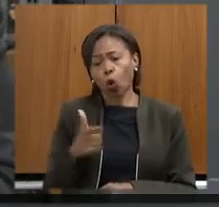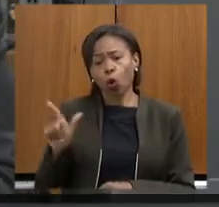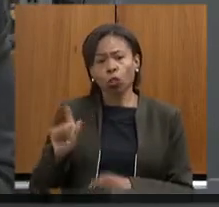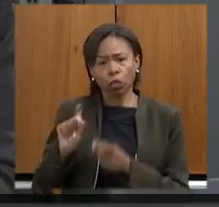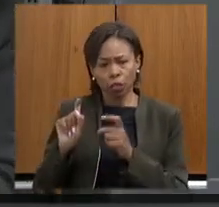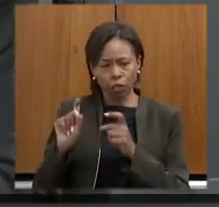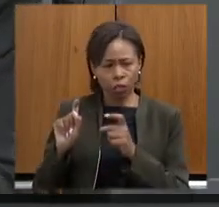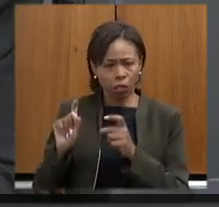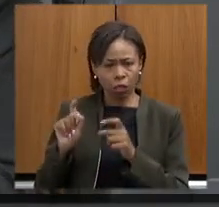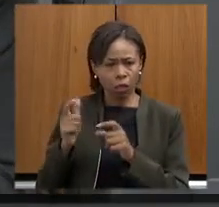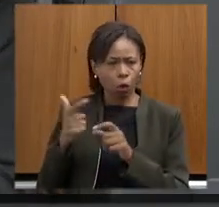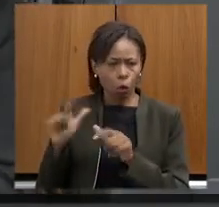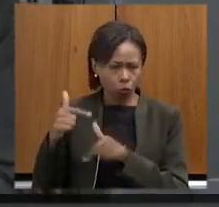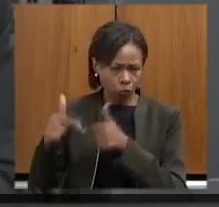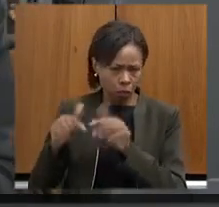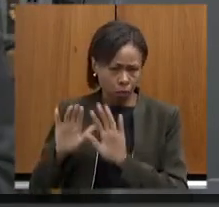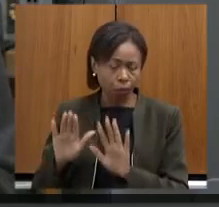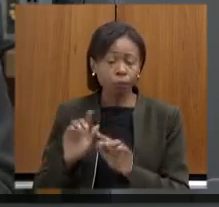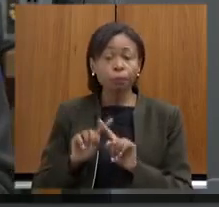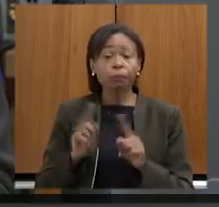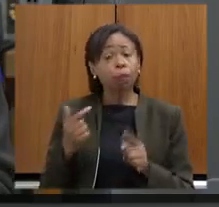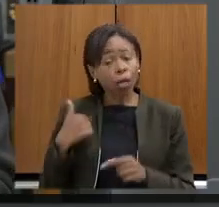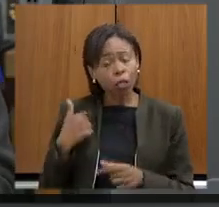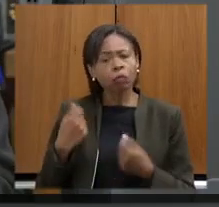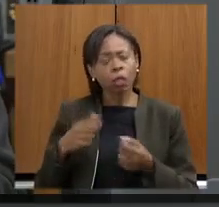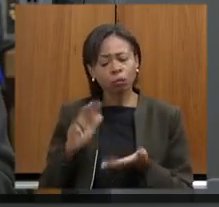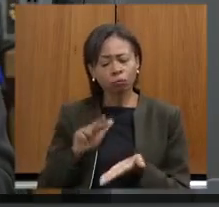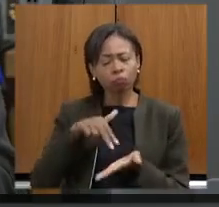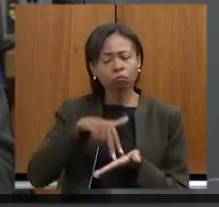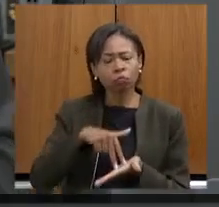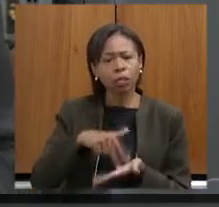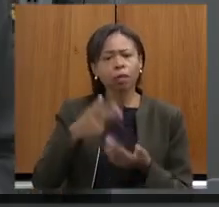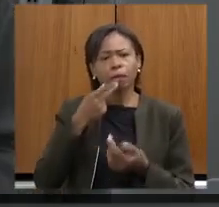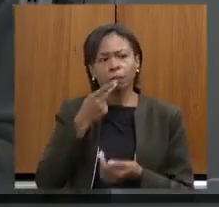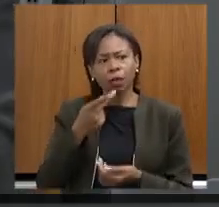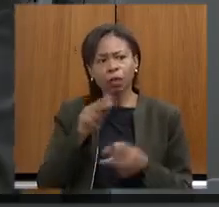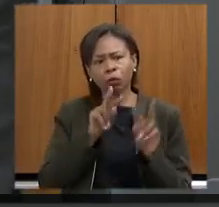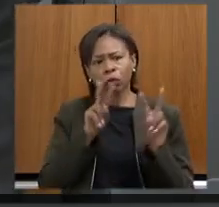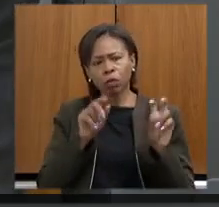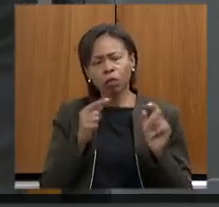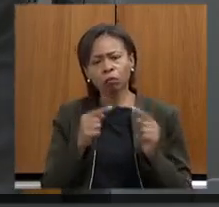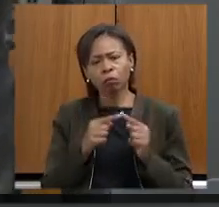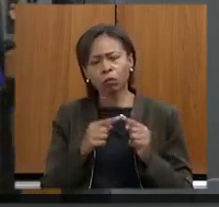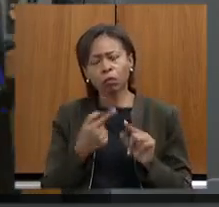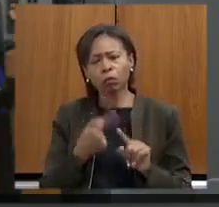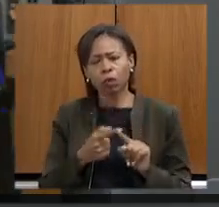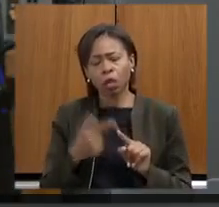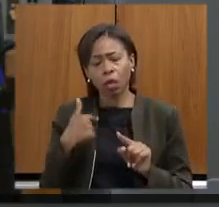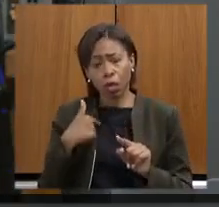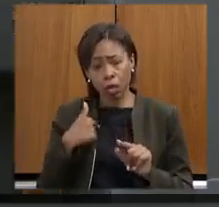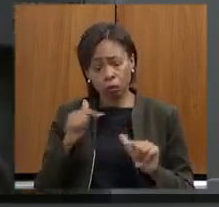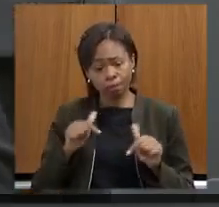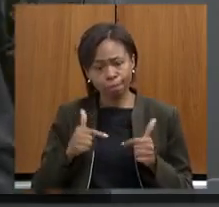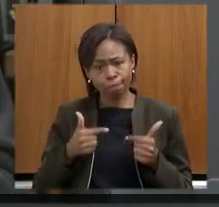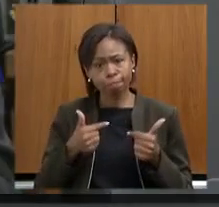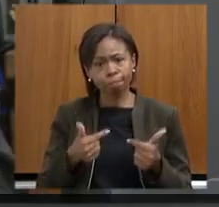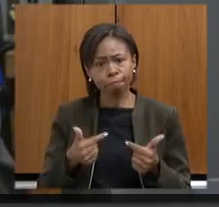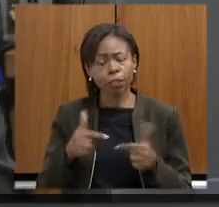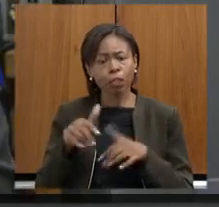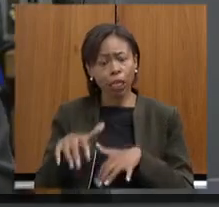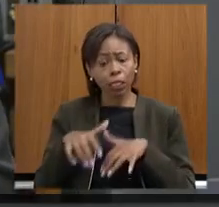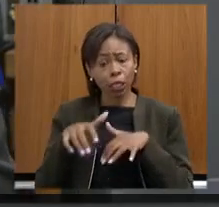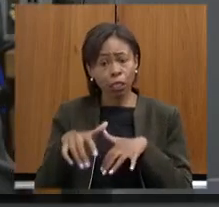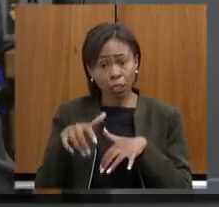atividade mas eu não poderia deixar de vir tocar nesse assunto porque eu tenho me dedicado muito à ideia da mineração